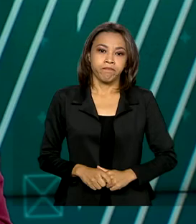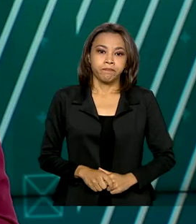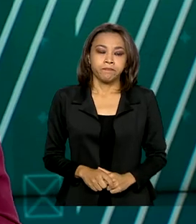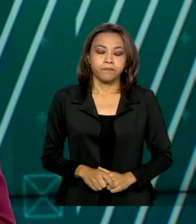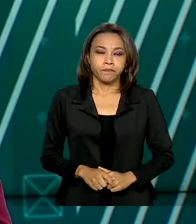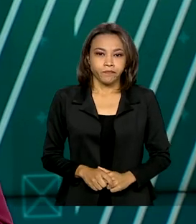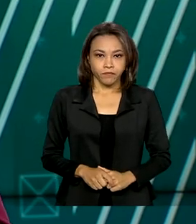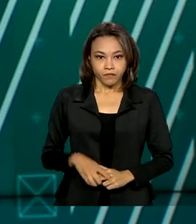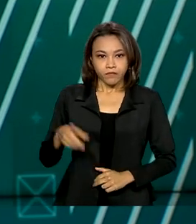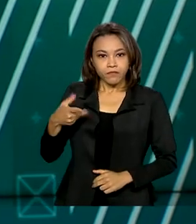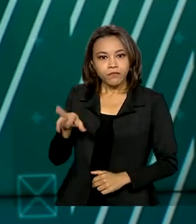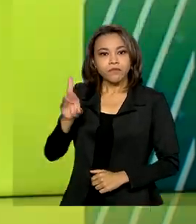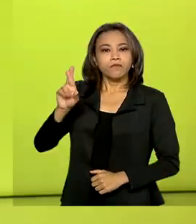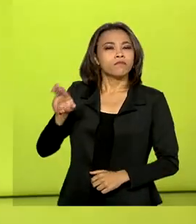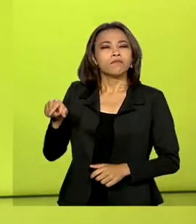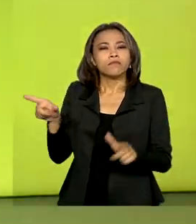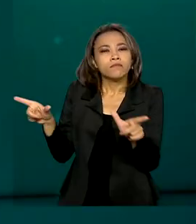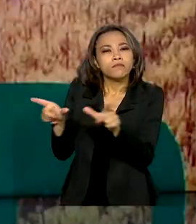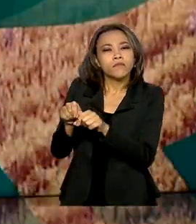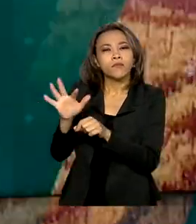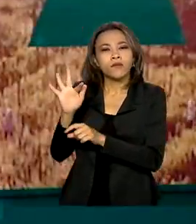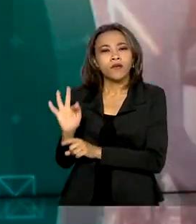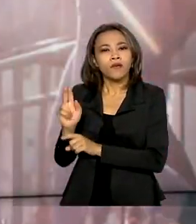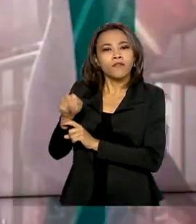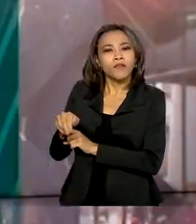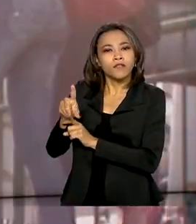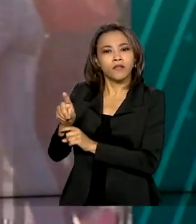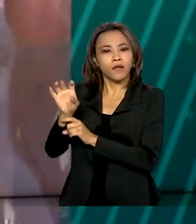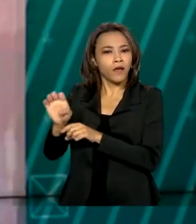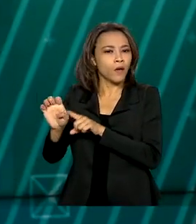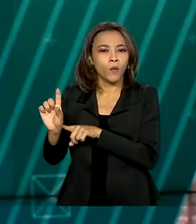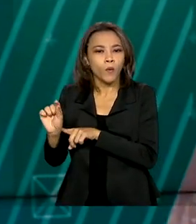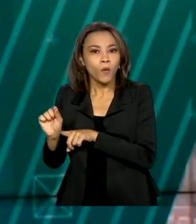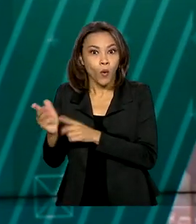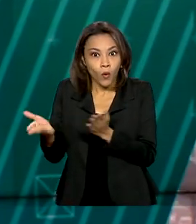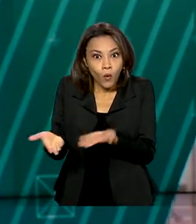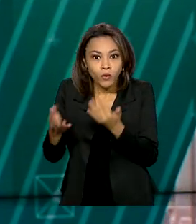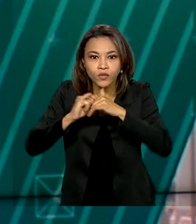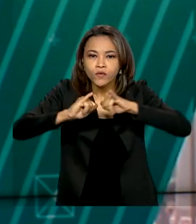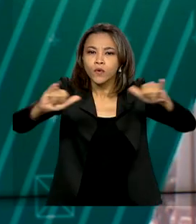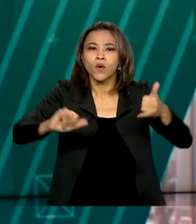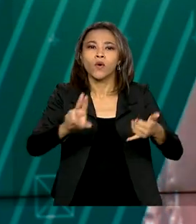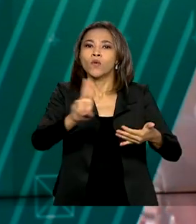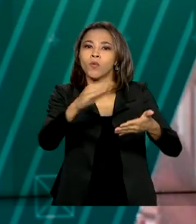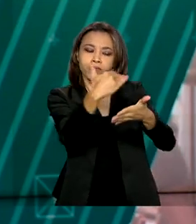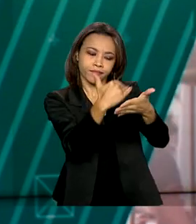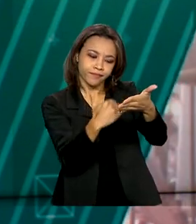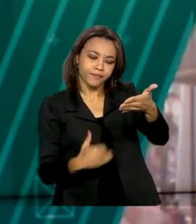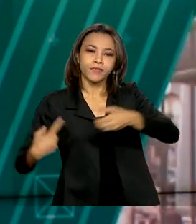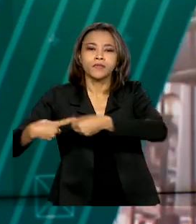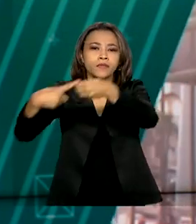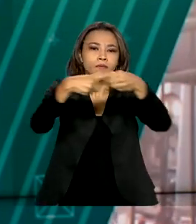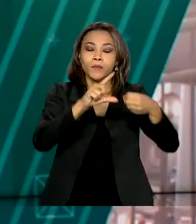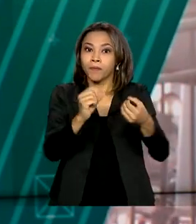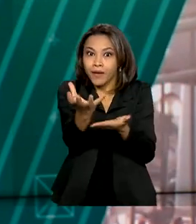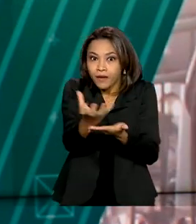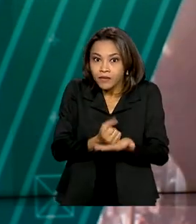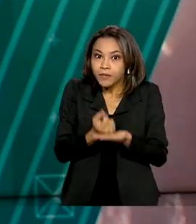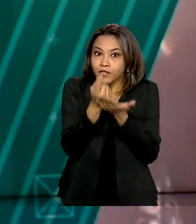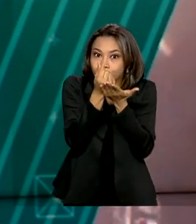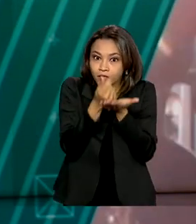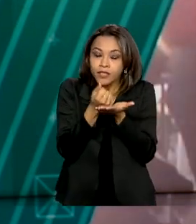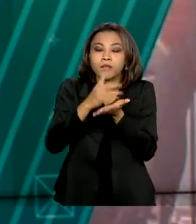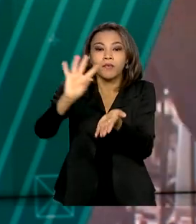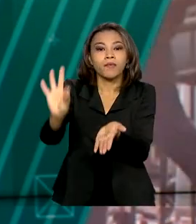O Fundo Nacional de Desenvolvimento da Educação, o FNDE, divulgou hoje a lista de municípios para receber recursos